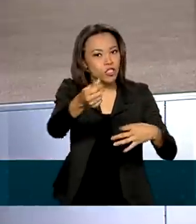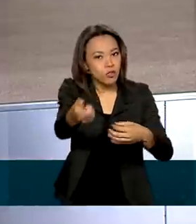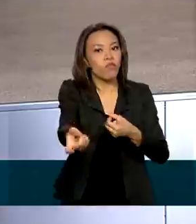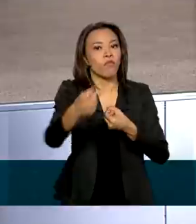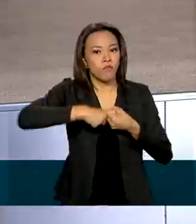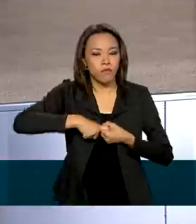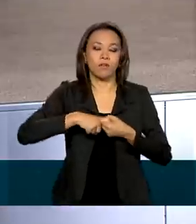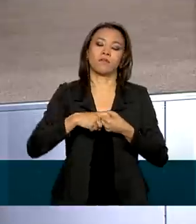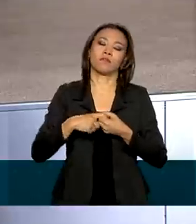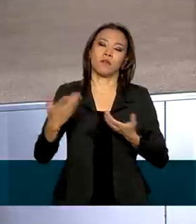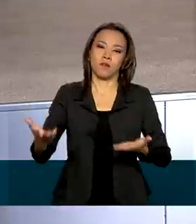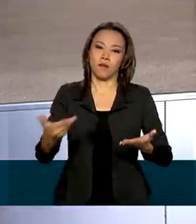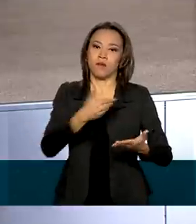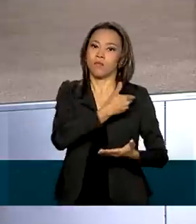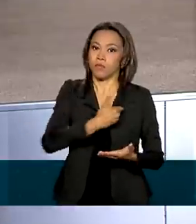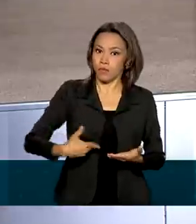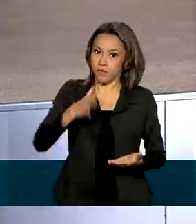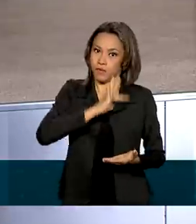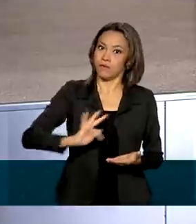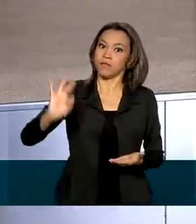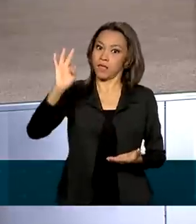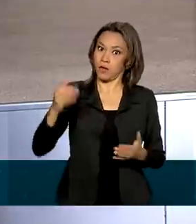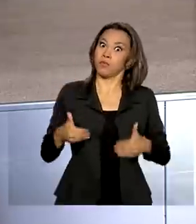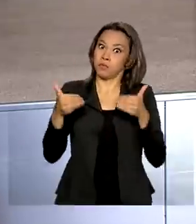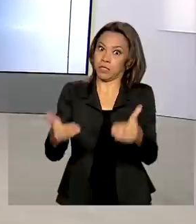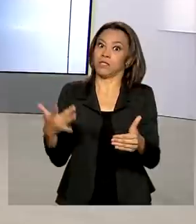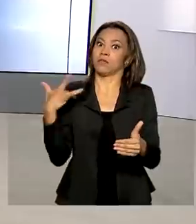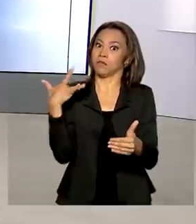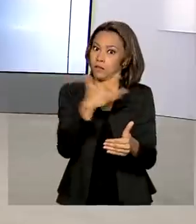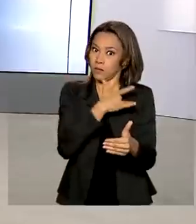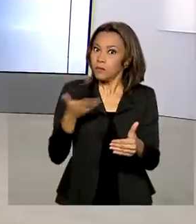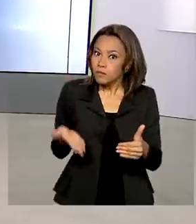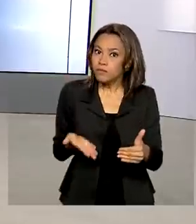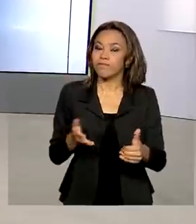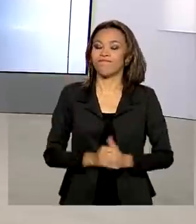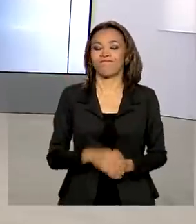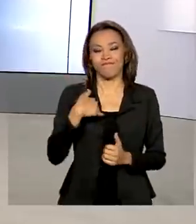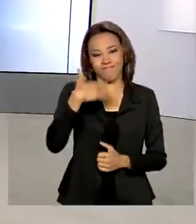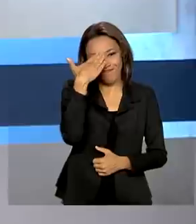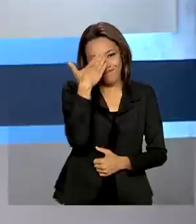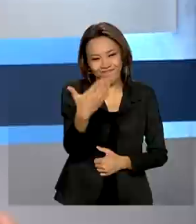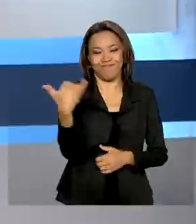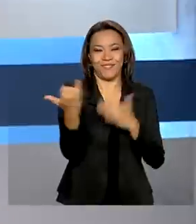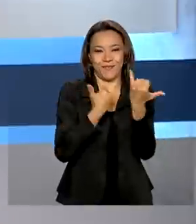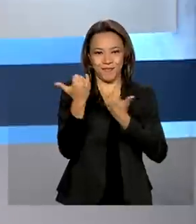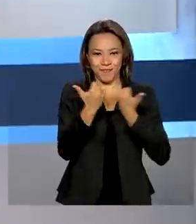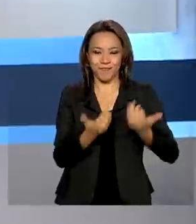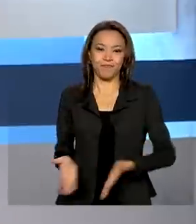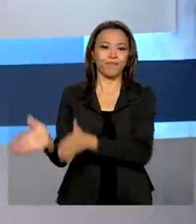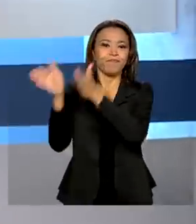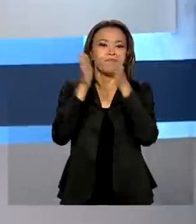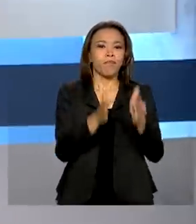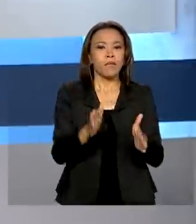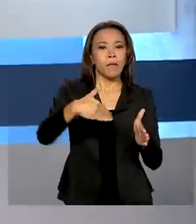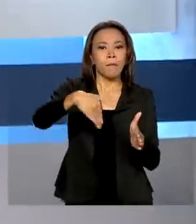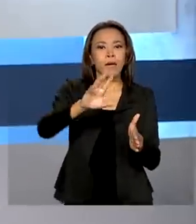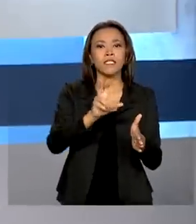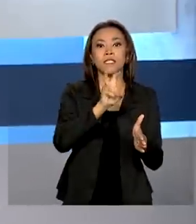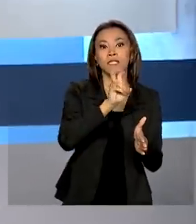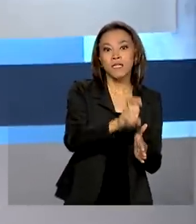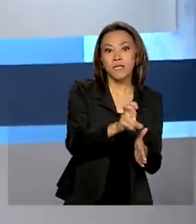esse recurso de volta para a União, para o Ministério da Saúde. Renata. Obrigada pelas informações, Márcia. Um